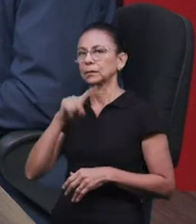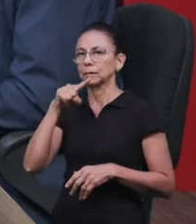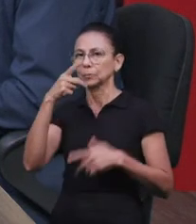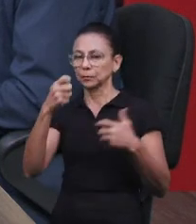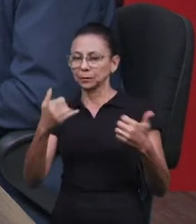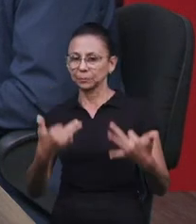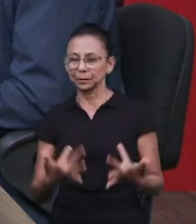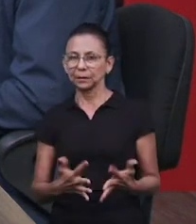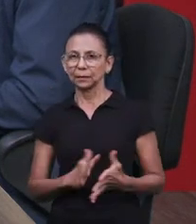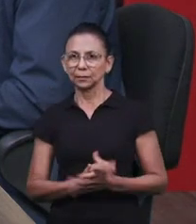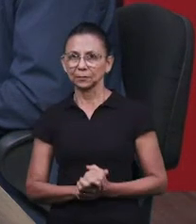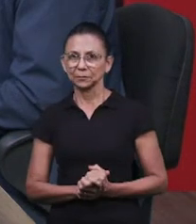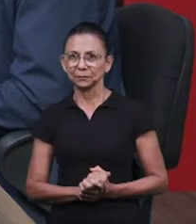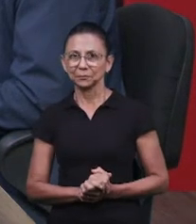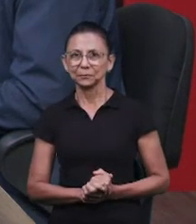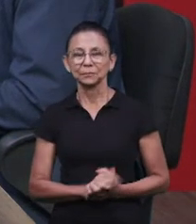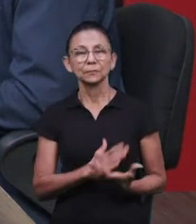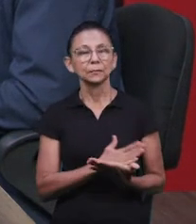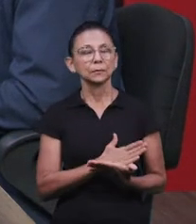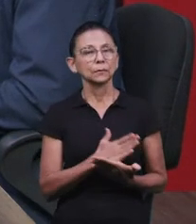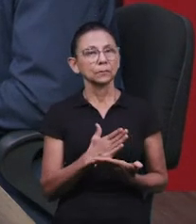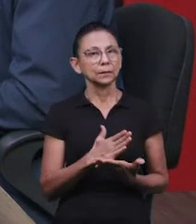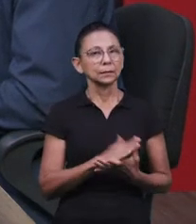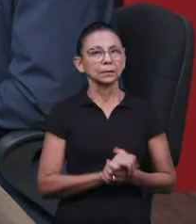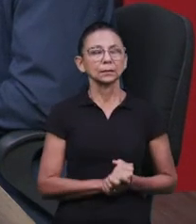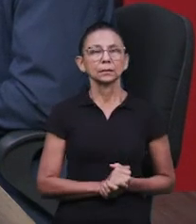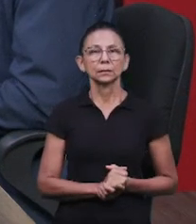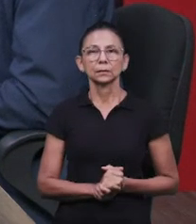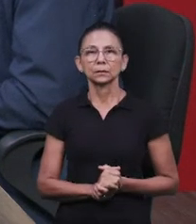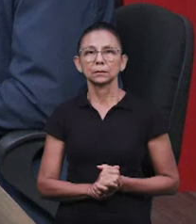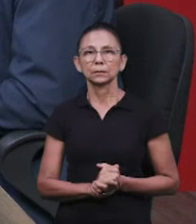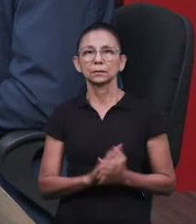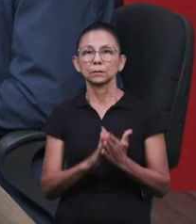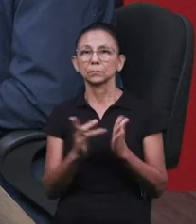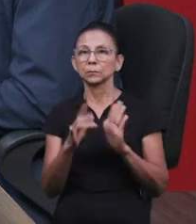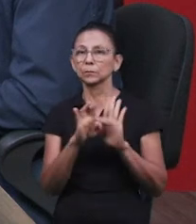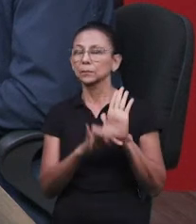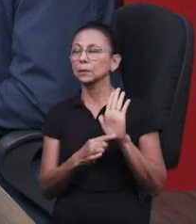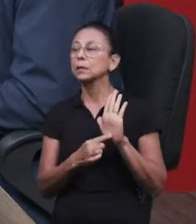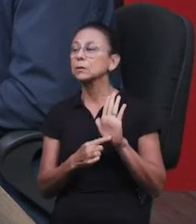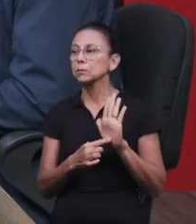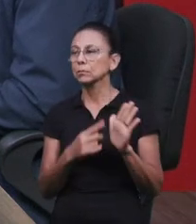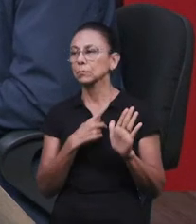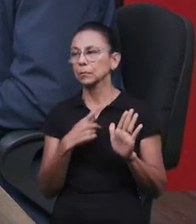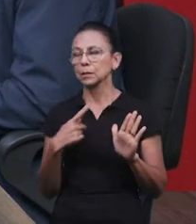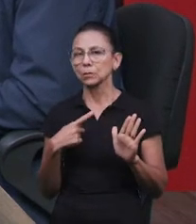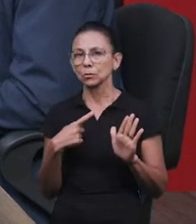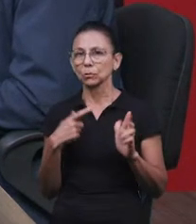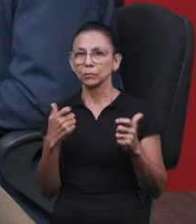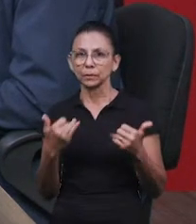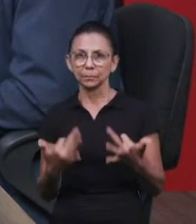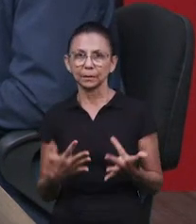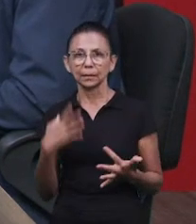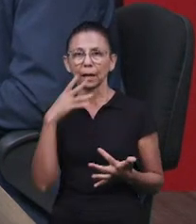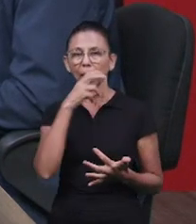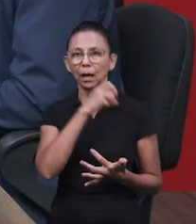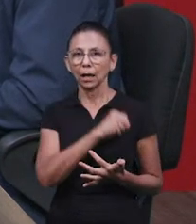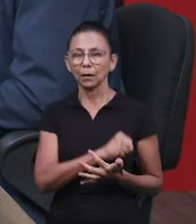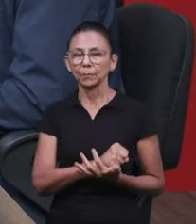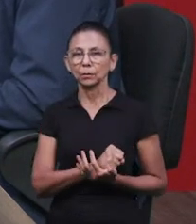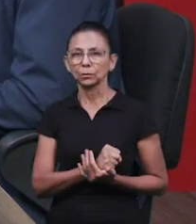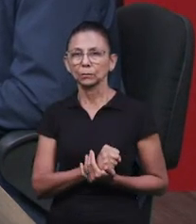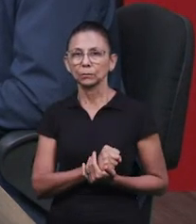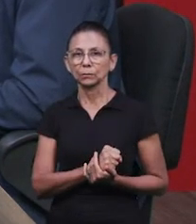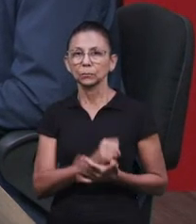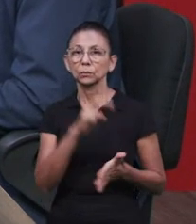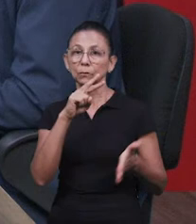direitinho o que é isso. Mas para começar, a gente sempre aborda um texto bíblico, traz um texto bíblico. O pastor Luiz Eugênio, então, vai falar aqui